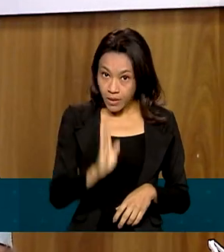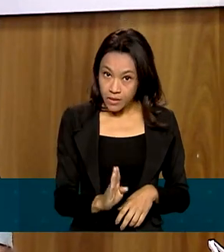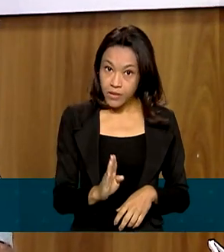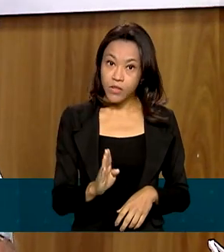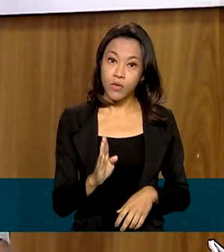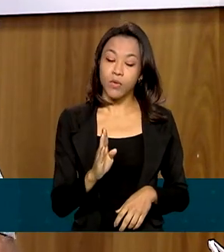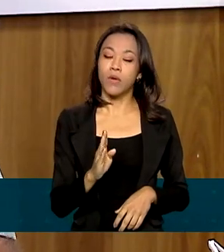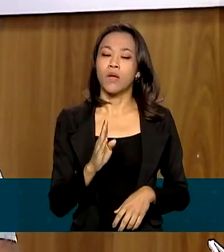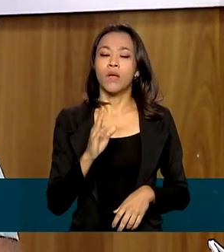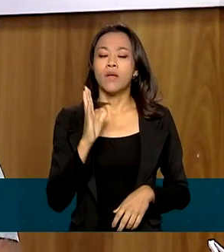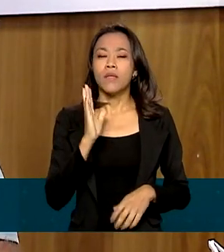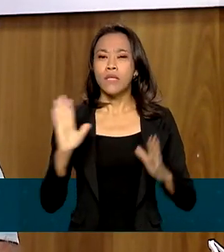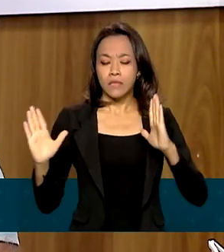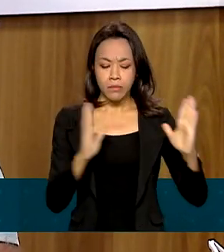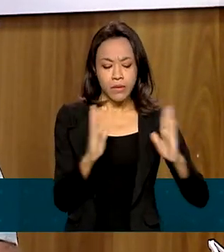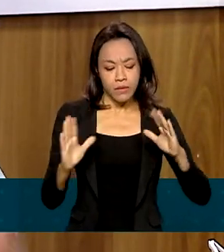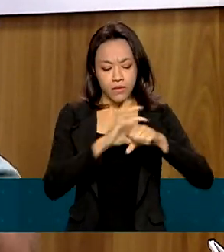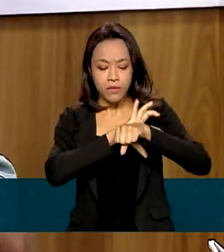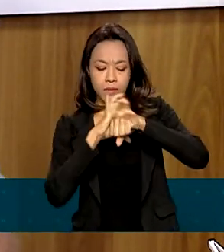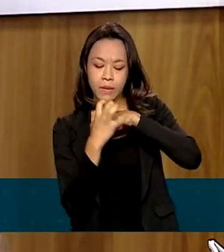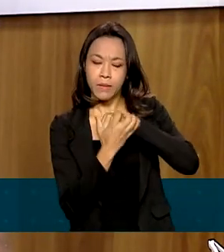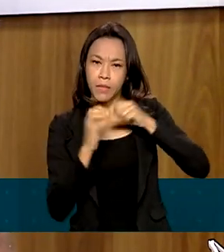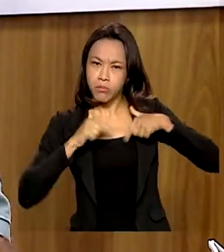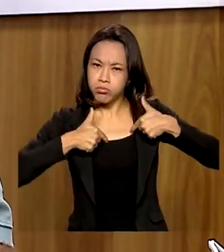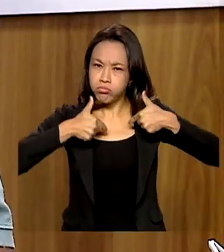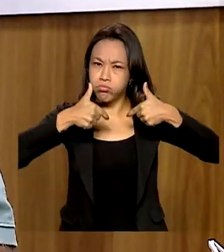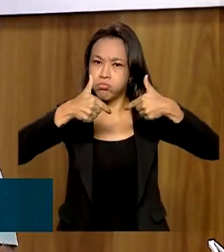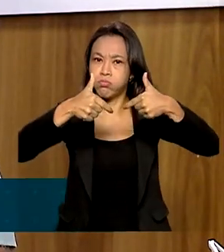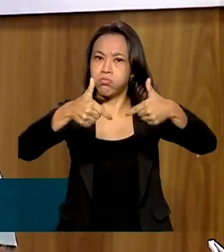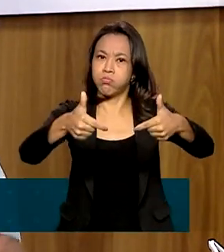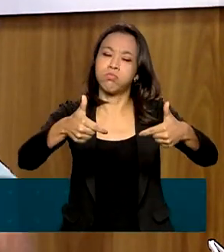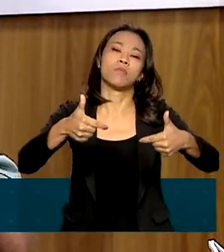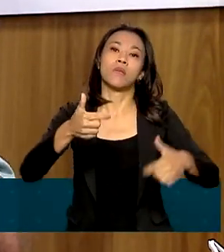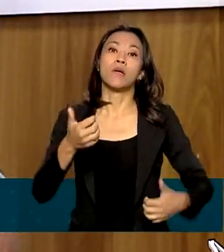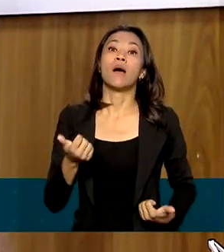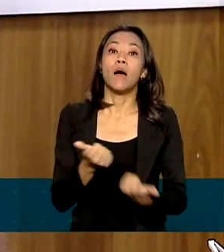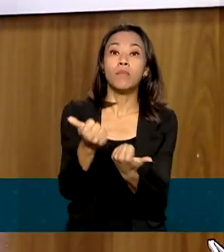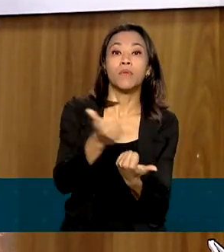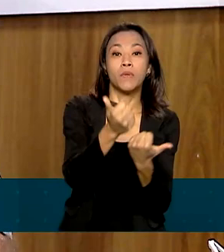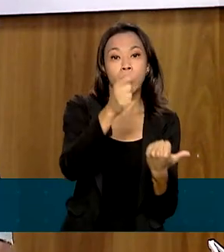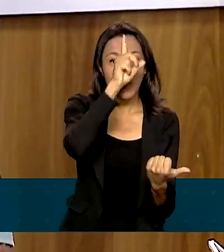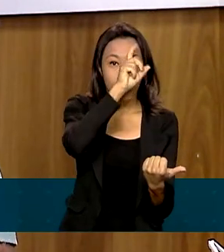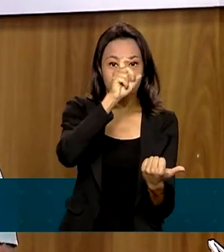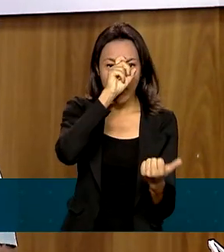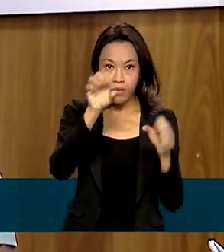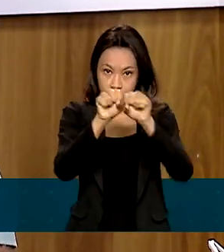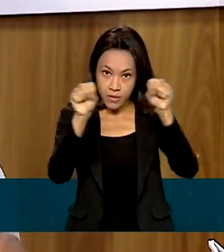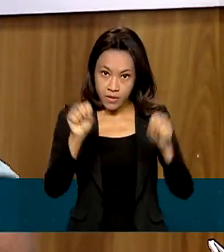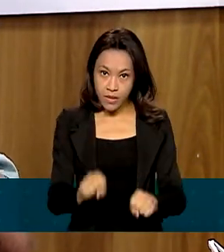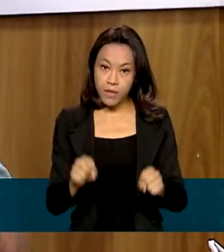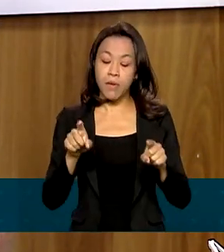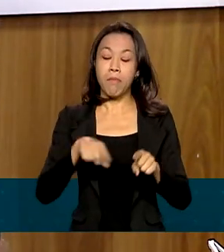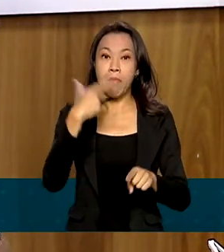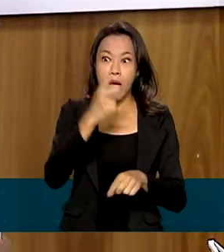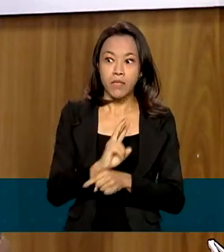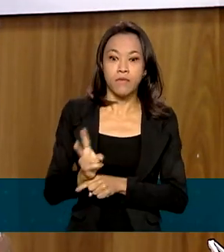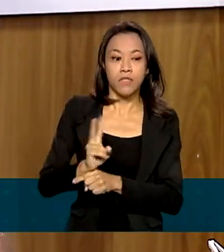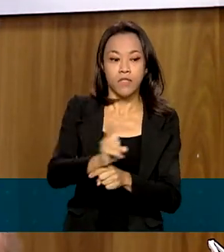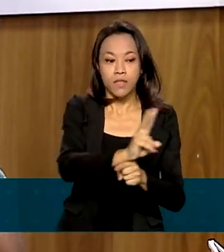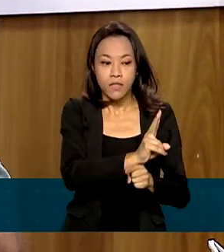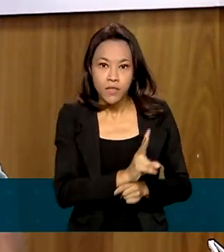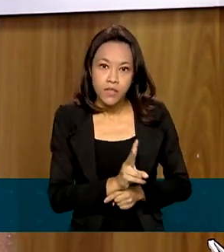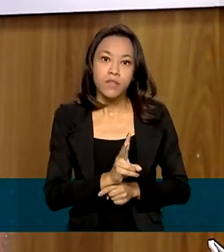fez durante a pandemia da Covid-19, fortaleceu o sistema de saúde, ampliou a capacidade de vigilância em saúde, a vigilância